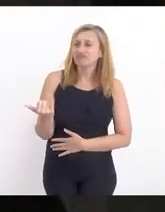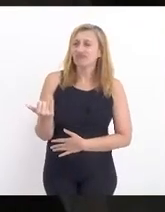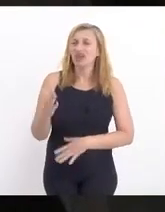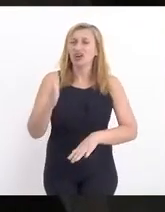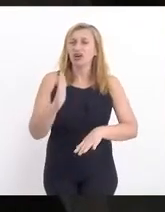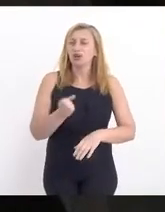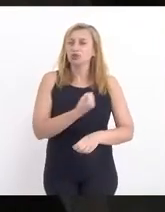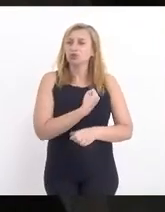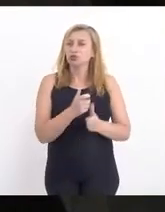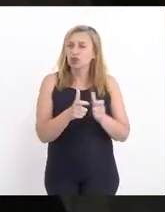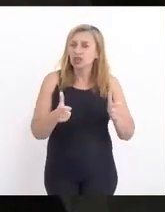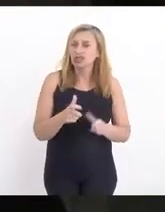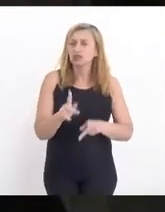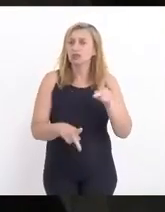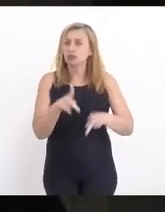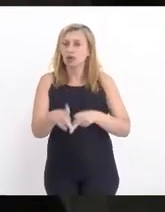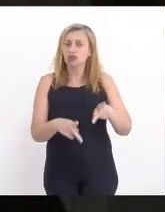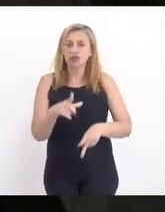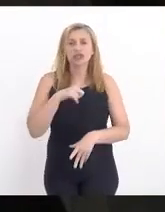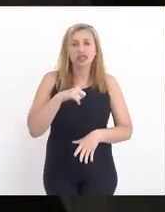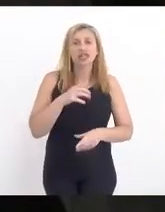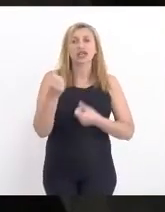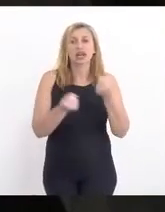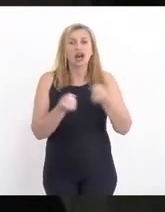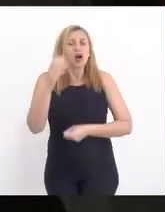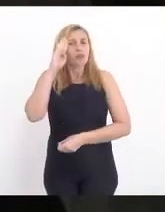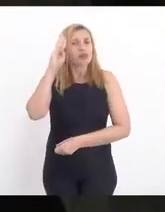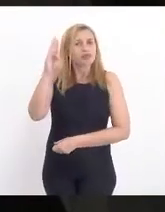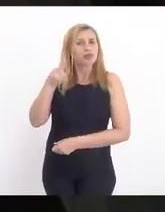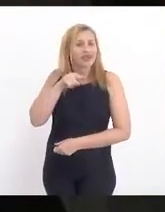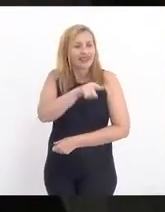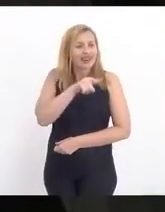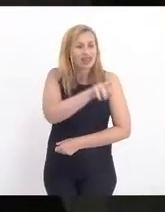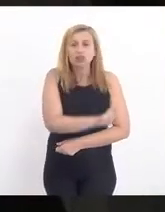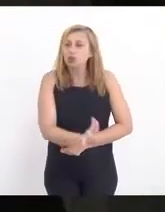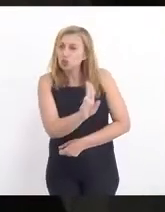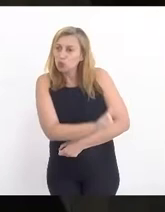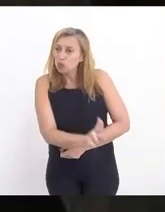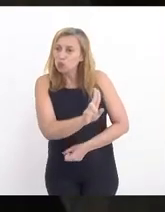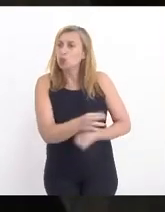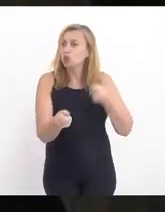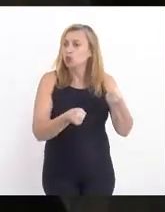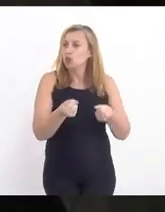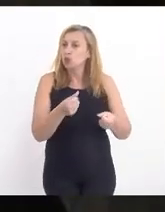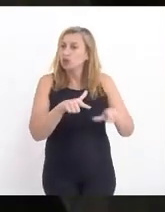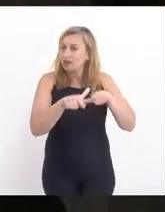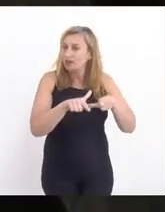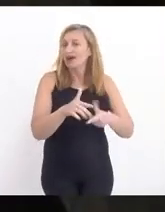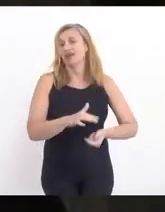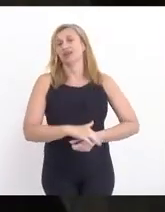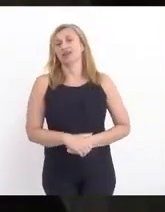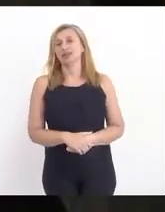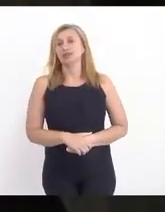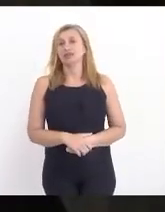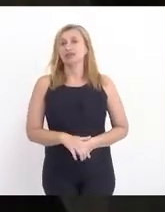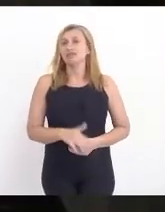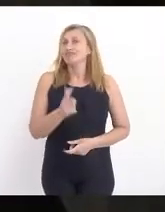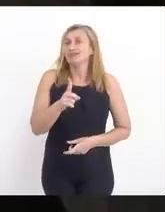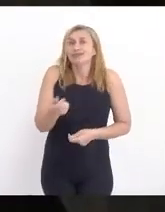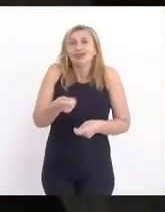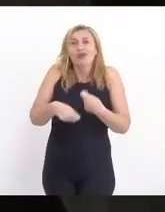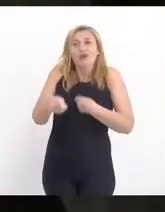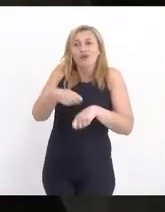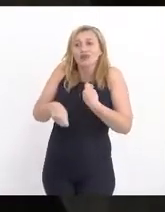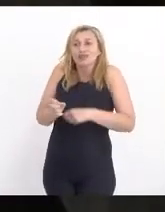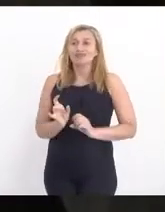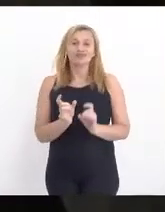população que tem carro, principalmente aqueles que usam o seu veículo para o trabalho, não estão negociando